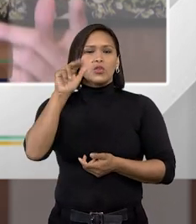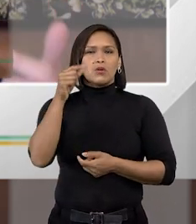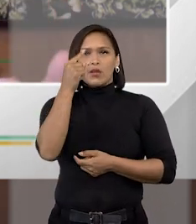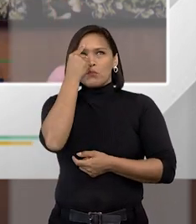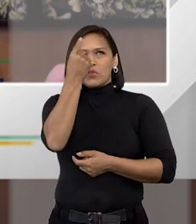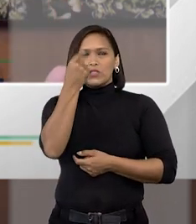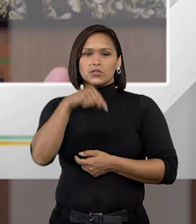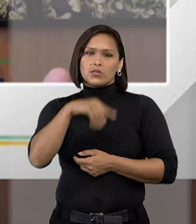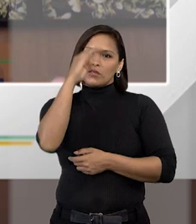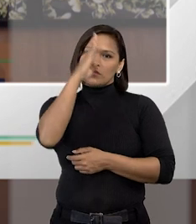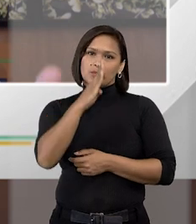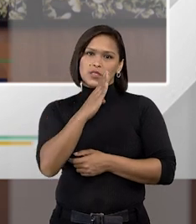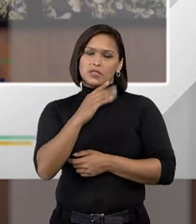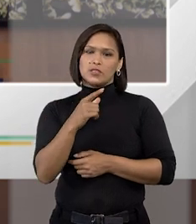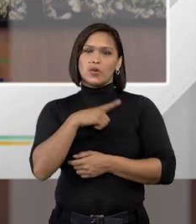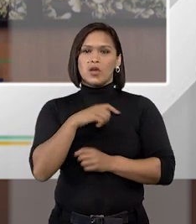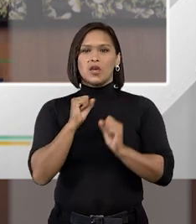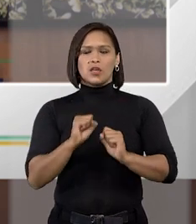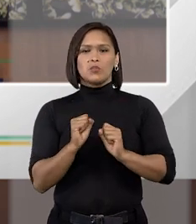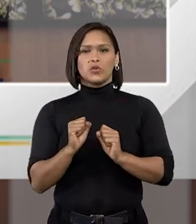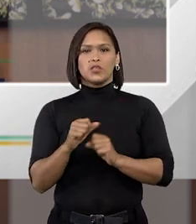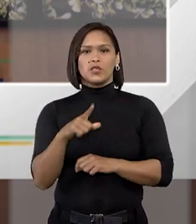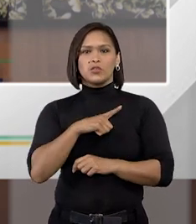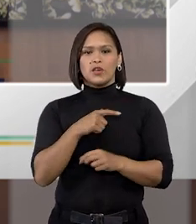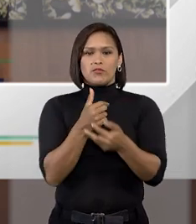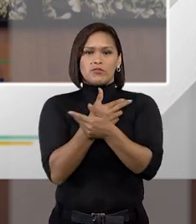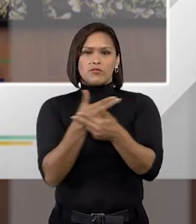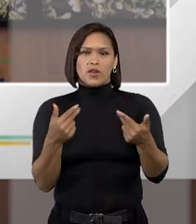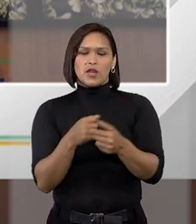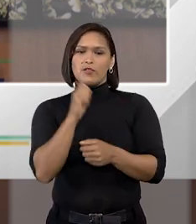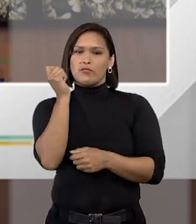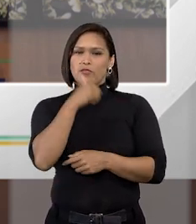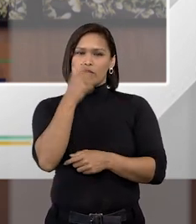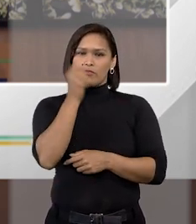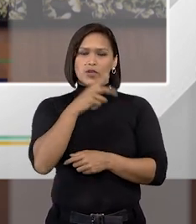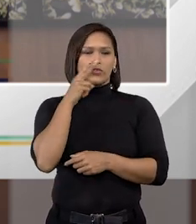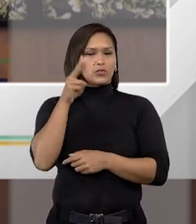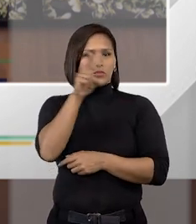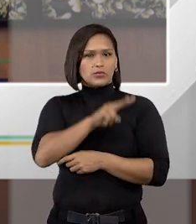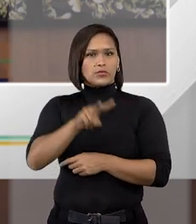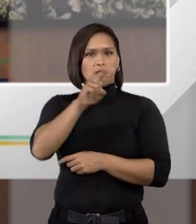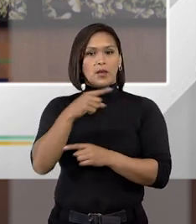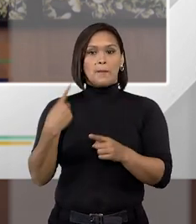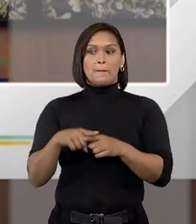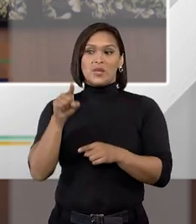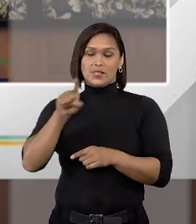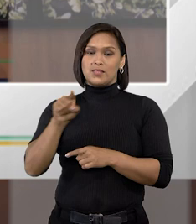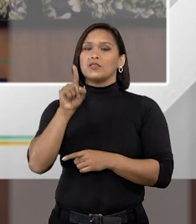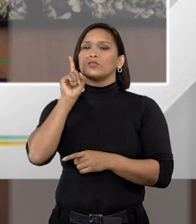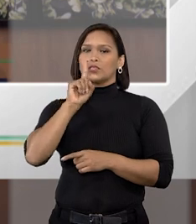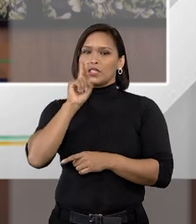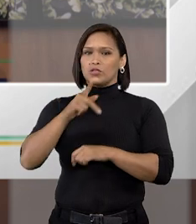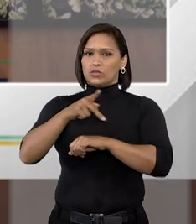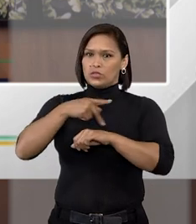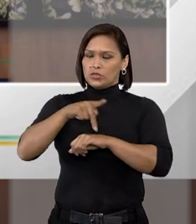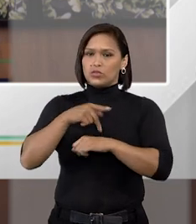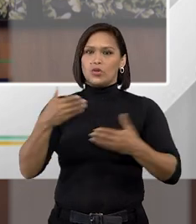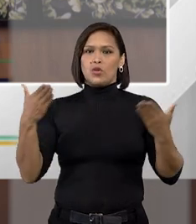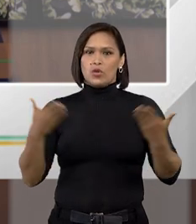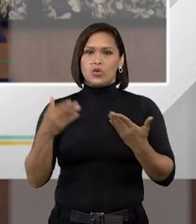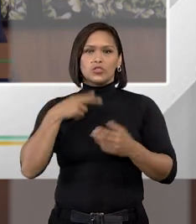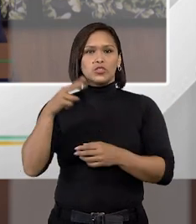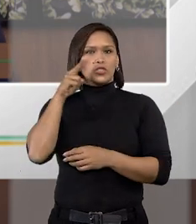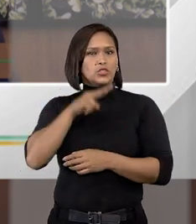pensou no Brasil até hoje que poderiam existir tantos falsos reconhecimentos mas lá nos Estados Unidos isso hoje